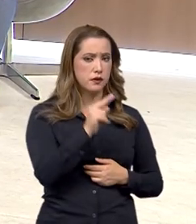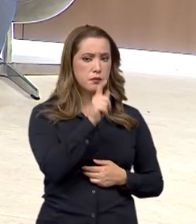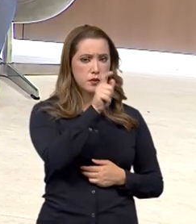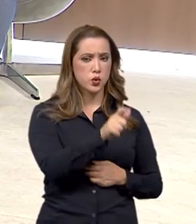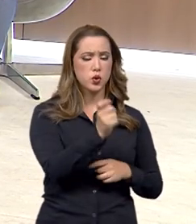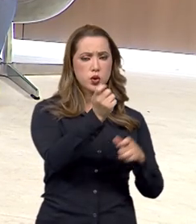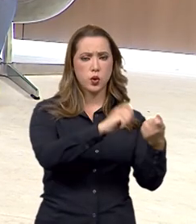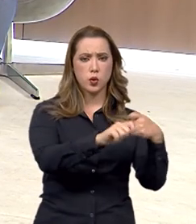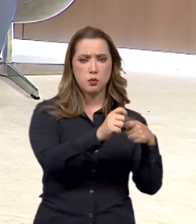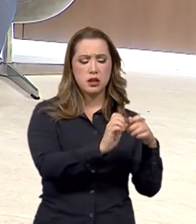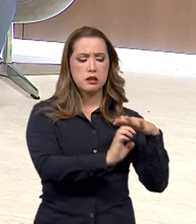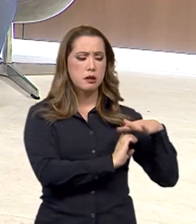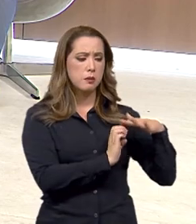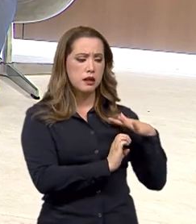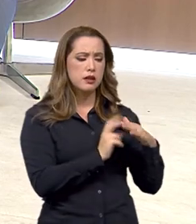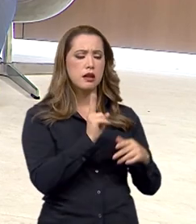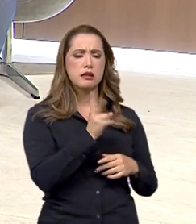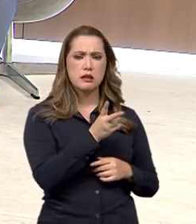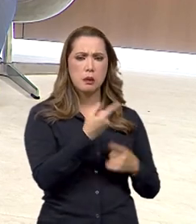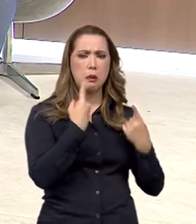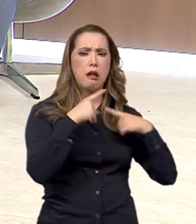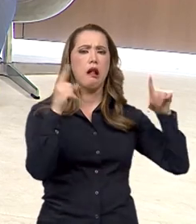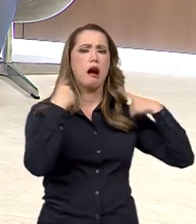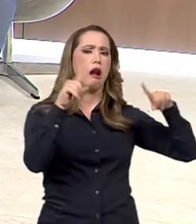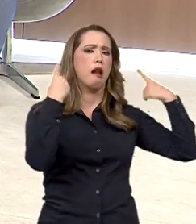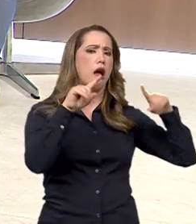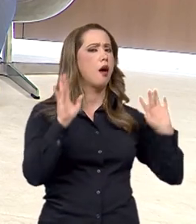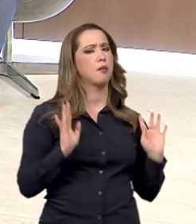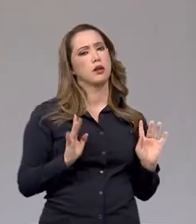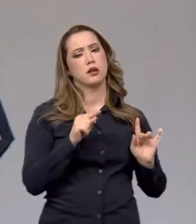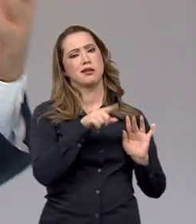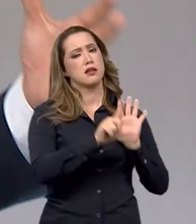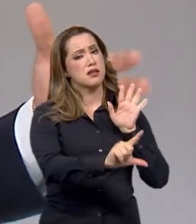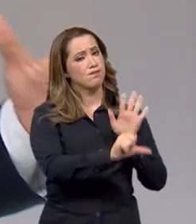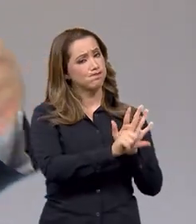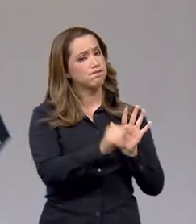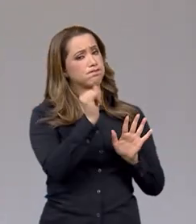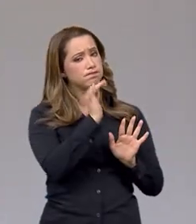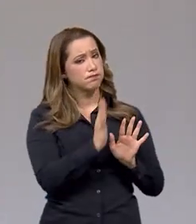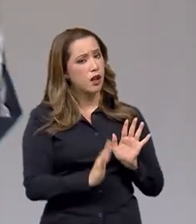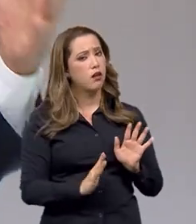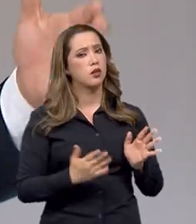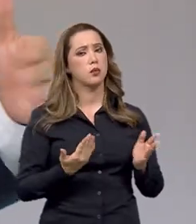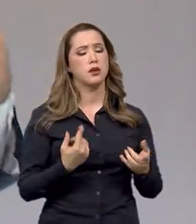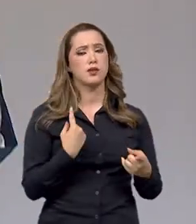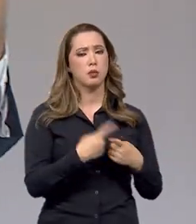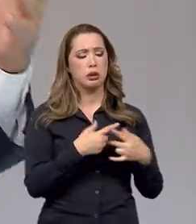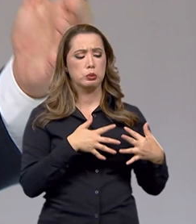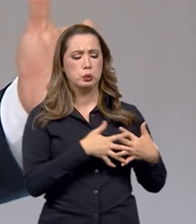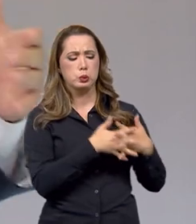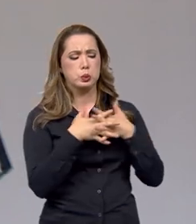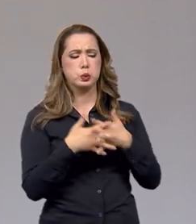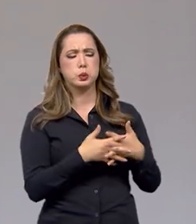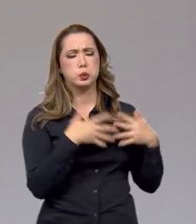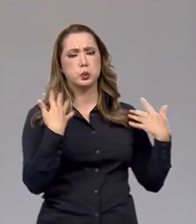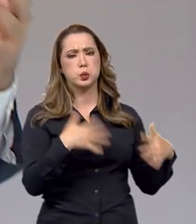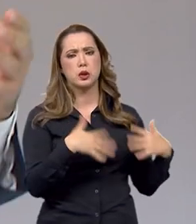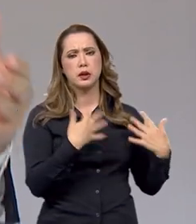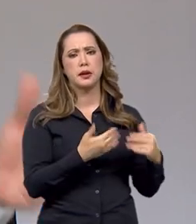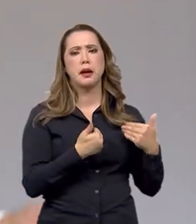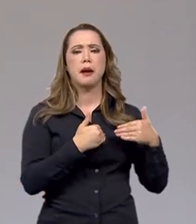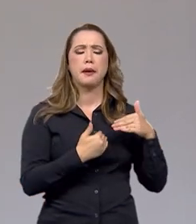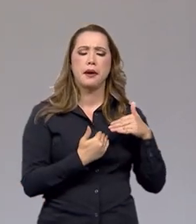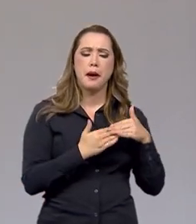economistas, empresários, eles criticam muito essa legislação tributária no Brasil, é muito complexa e tal, envolve essa questão da abertura de